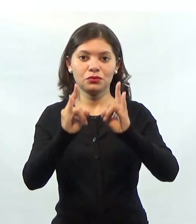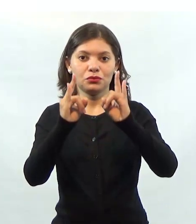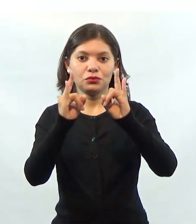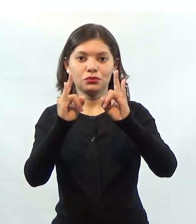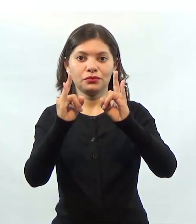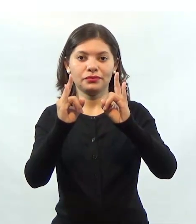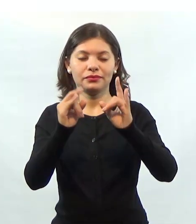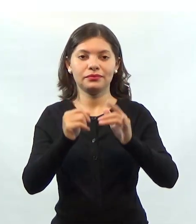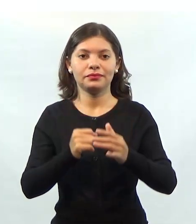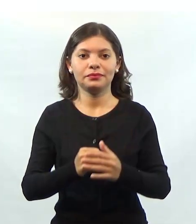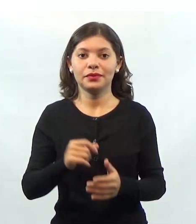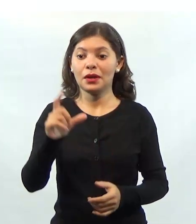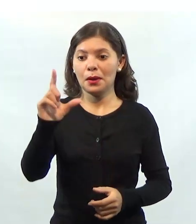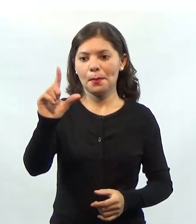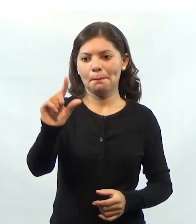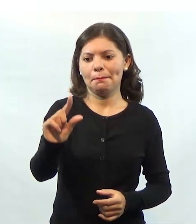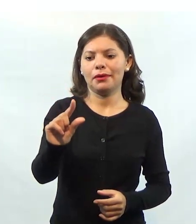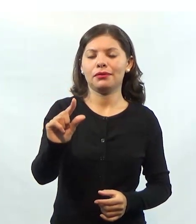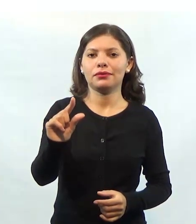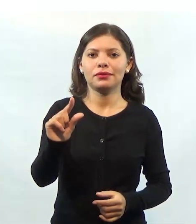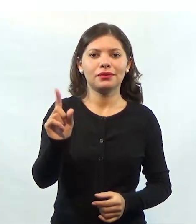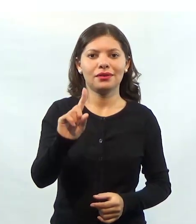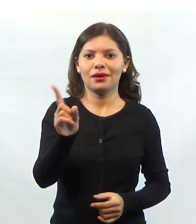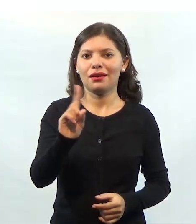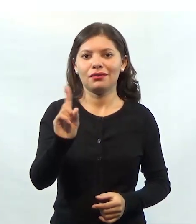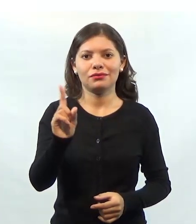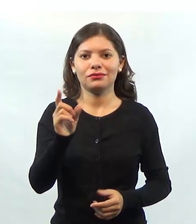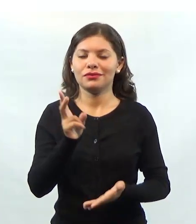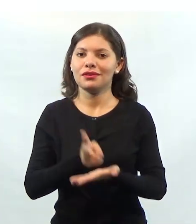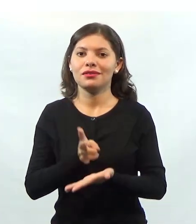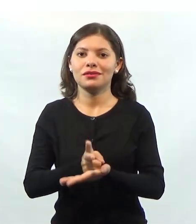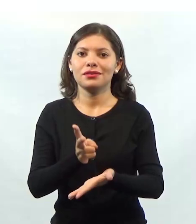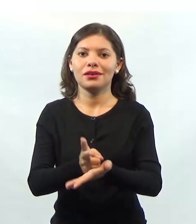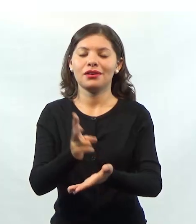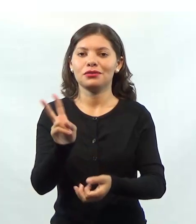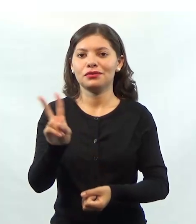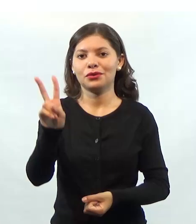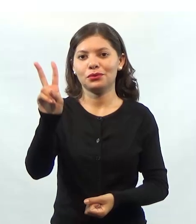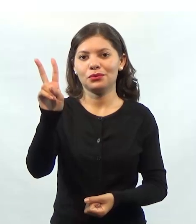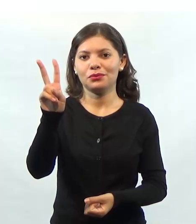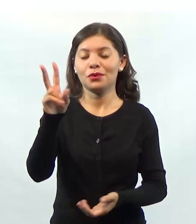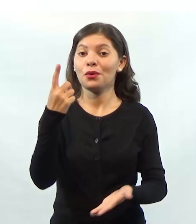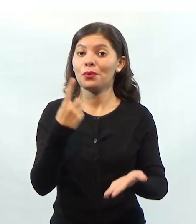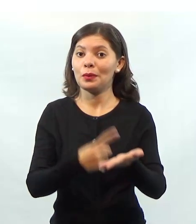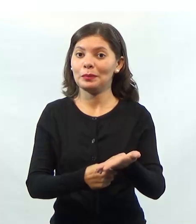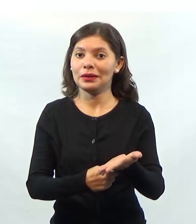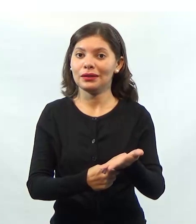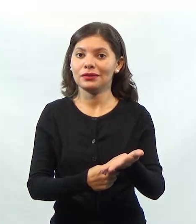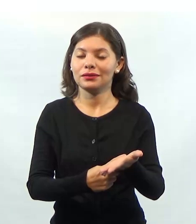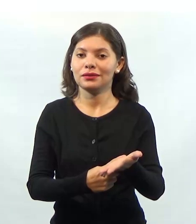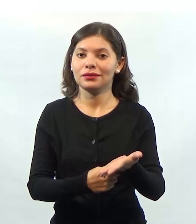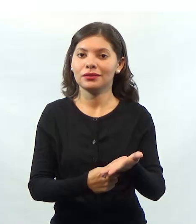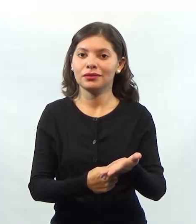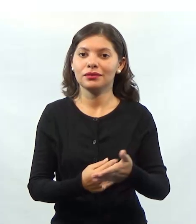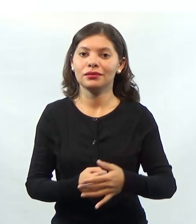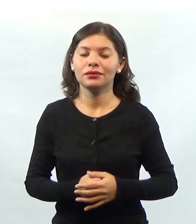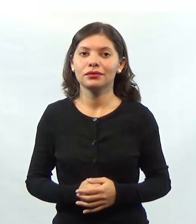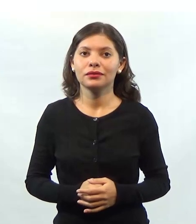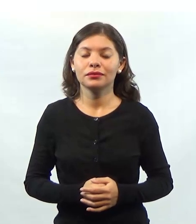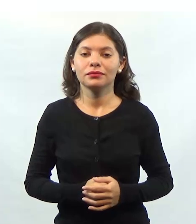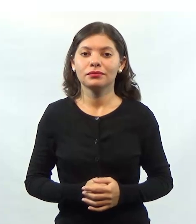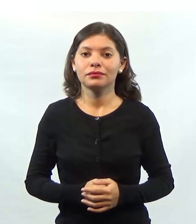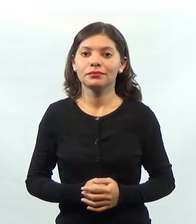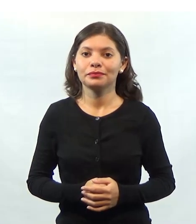o proprietário não vai querer receber menos porque você não vendeu. Então, esses são custos indiretos.